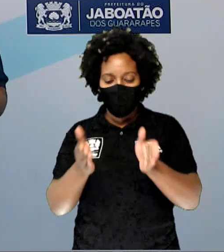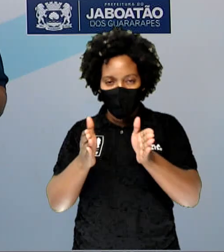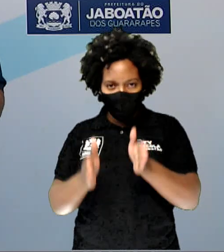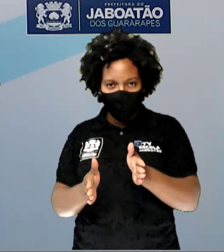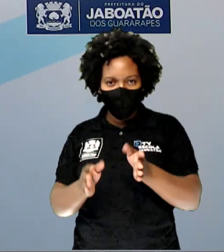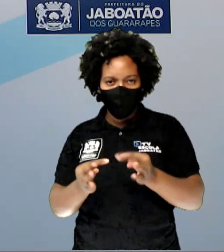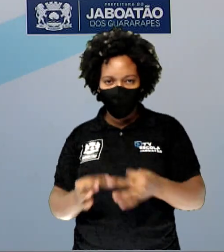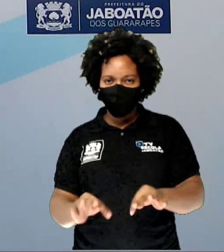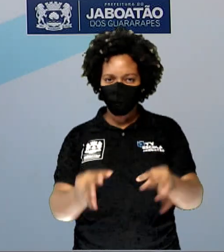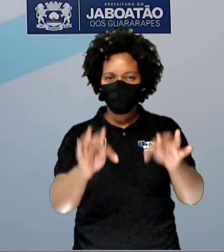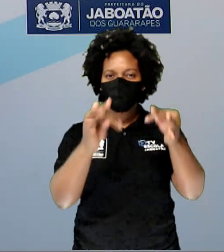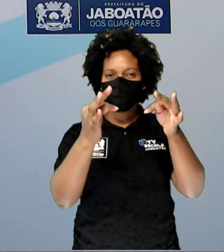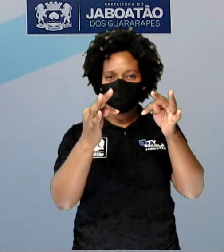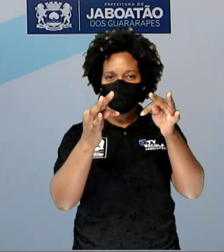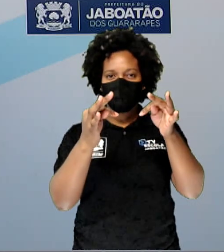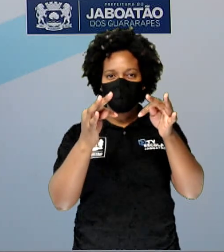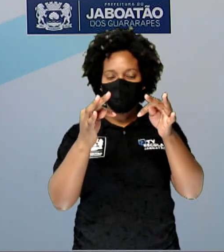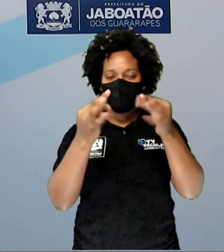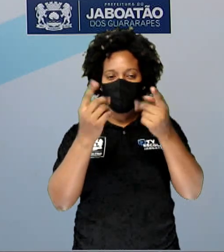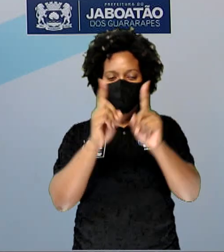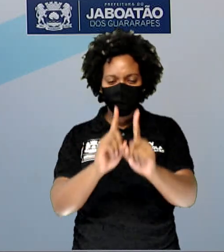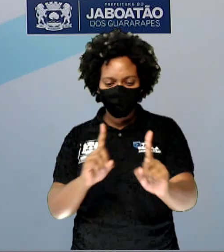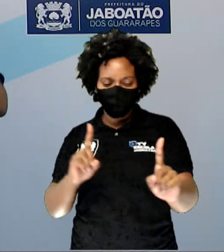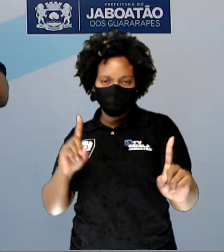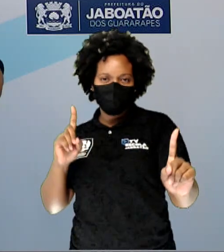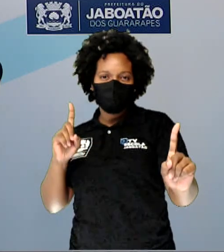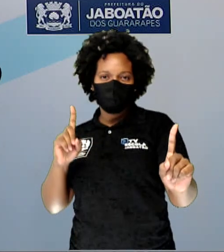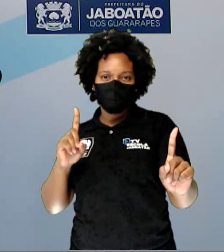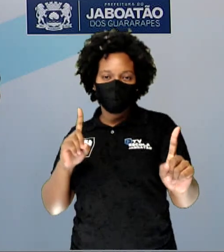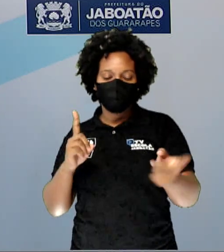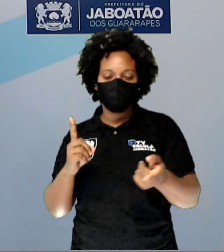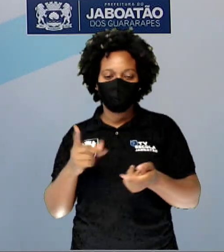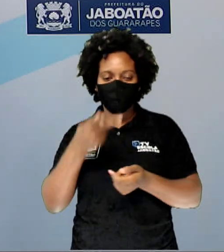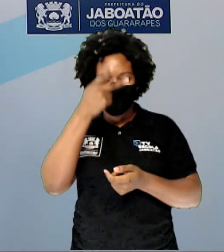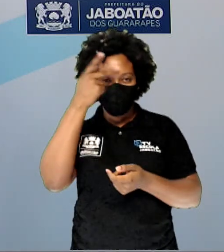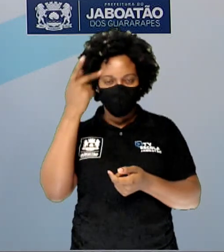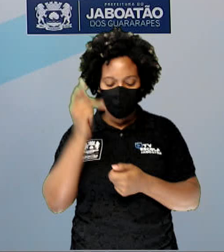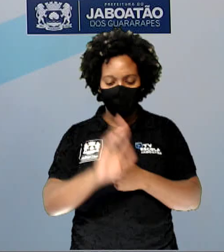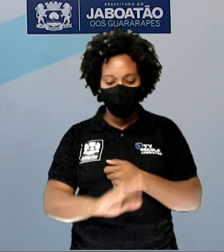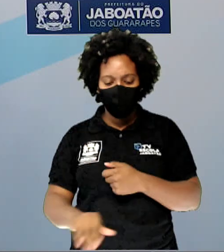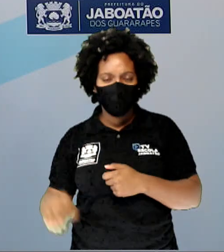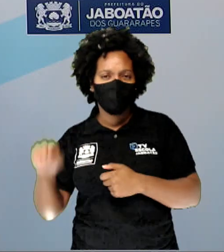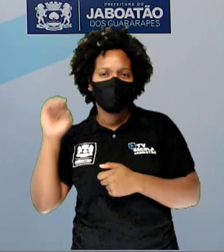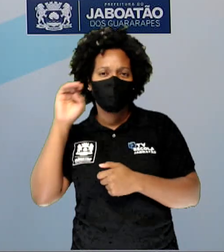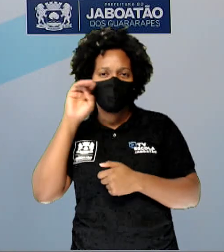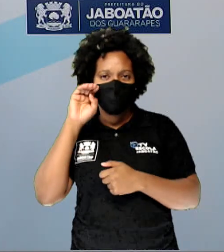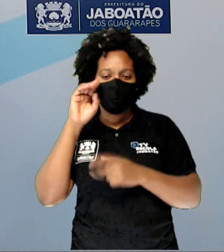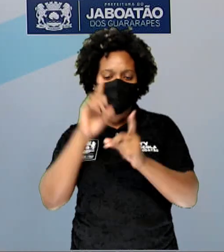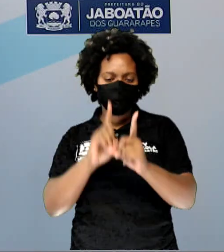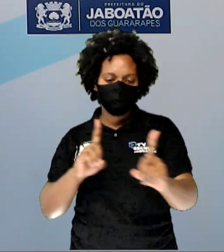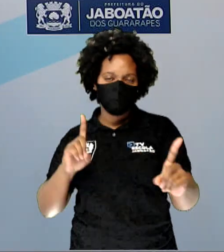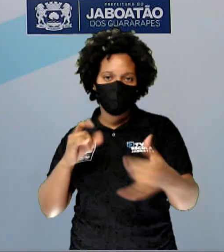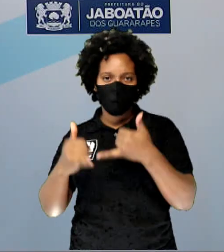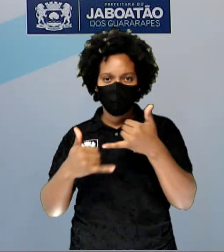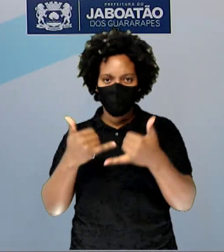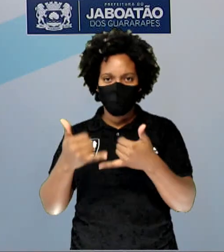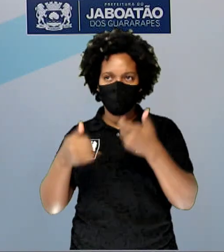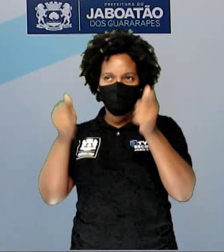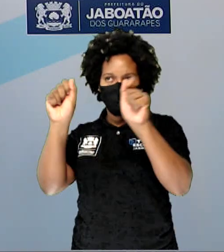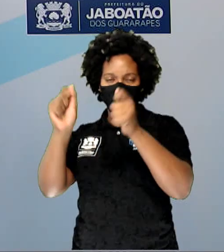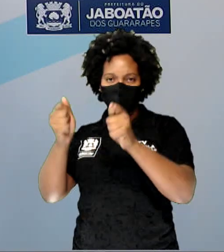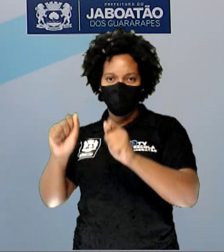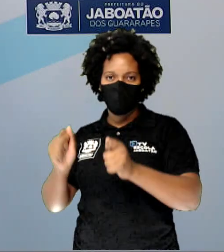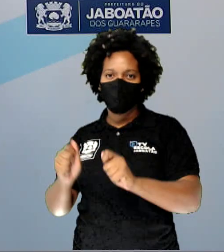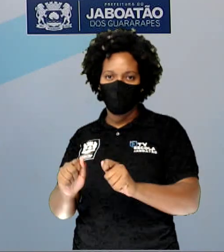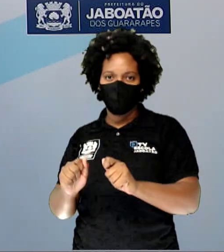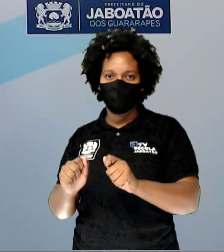dos brinquedos e de produtos artesanais que a gente aprendeu na aula passada, que são produtos feitos de forma manual. São